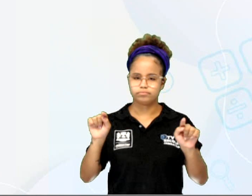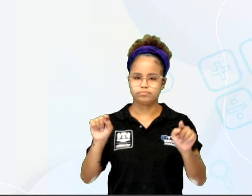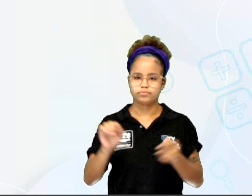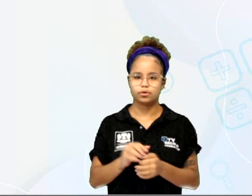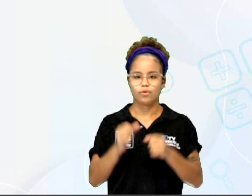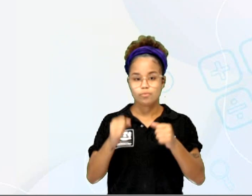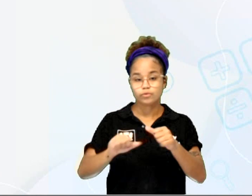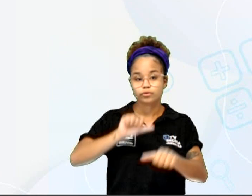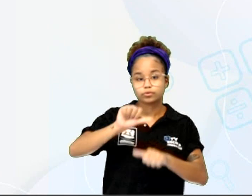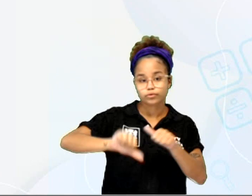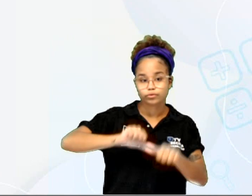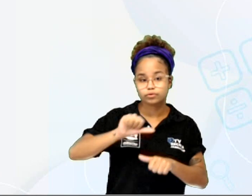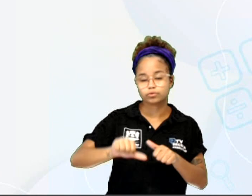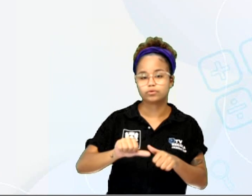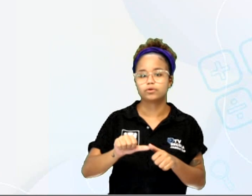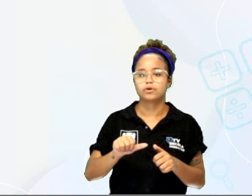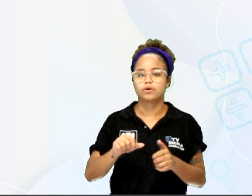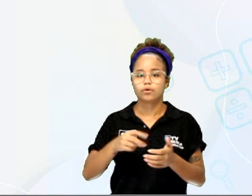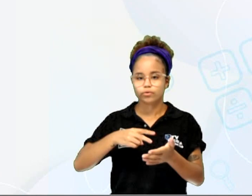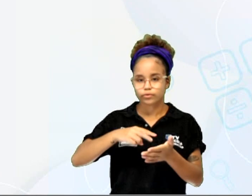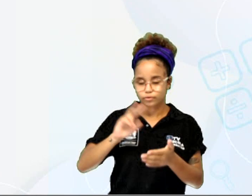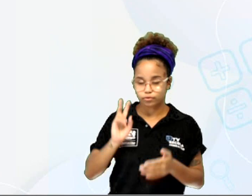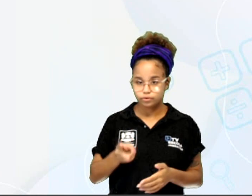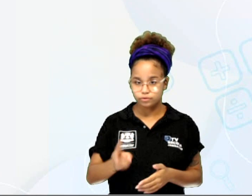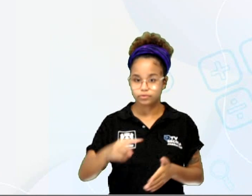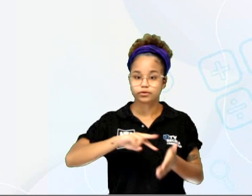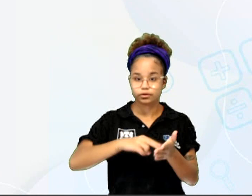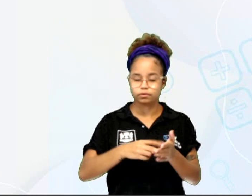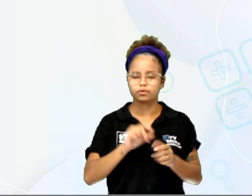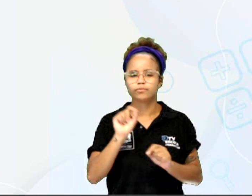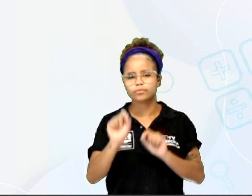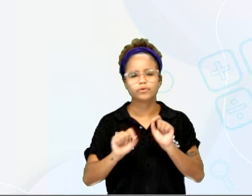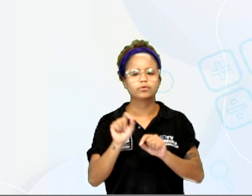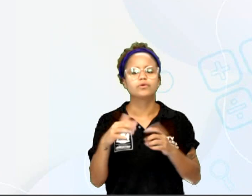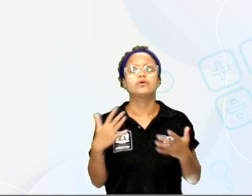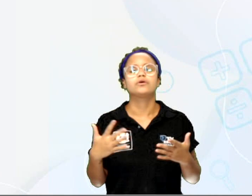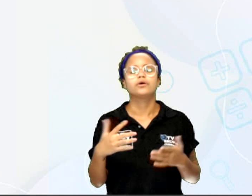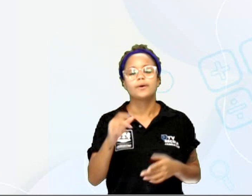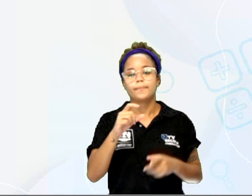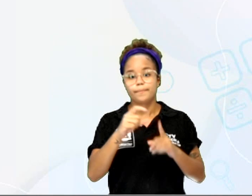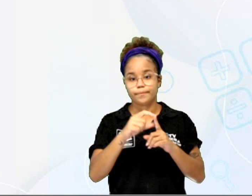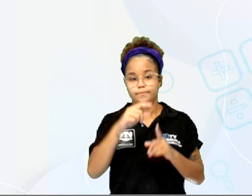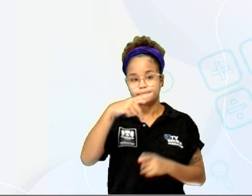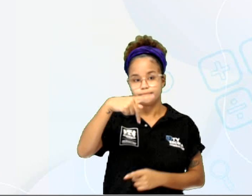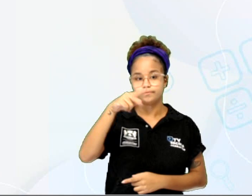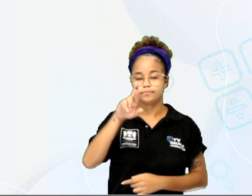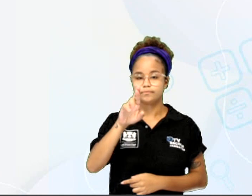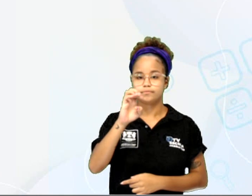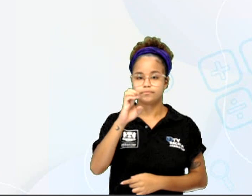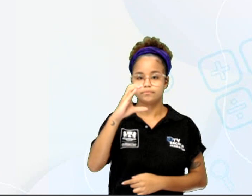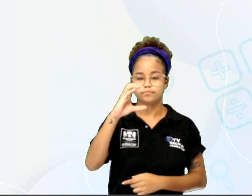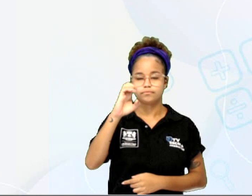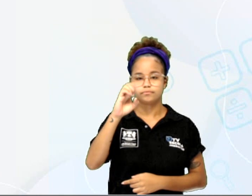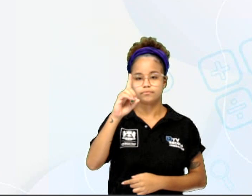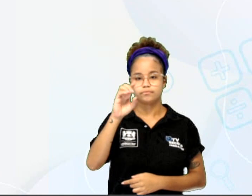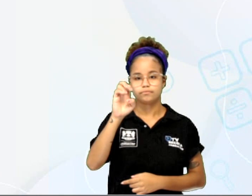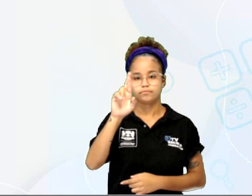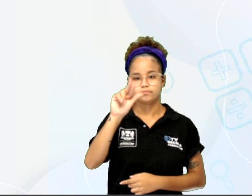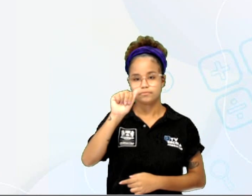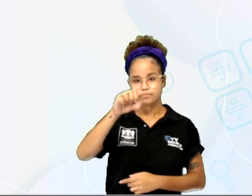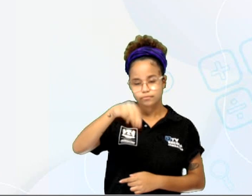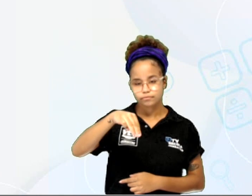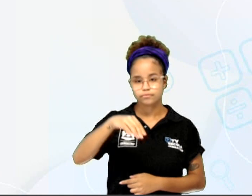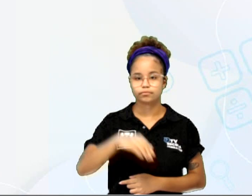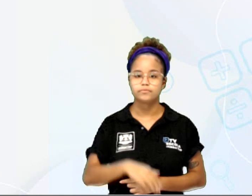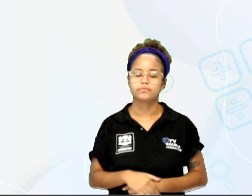conservando-se o sentido por. Então, a palavra precederam, veja que ela vai fazendo aí uma gradação. eu